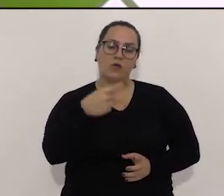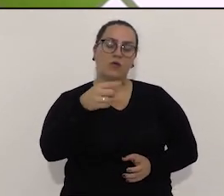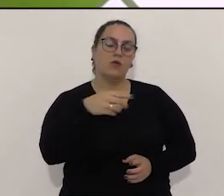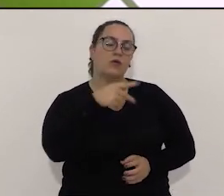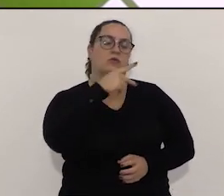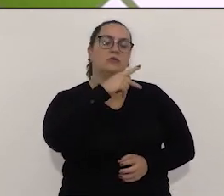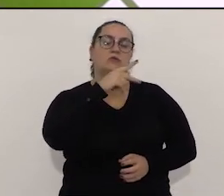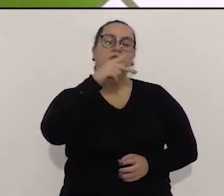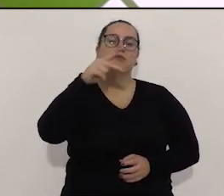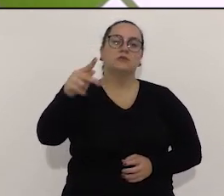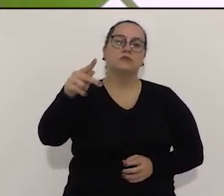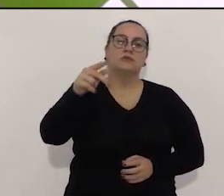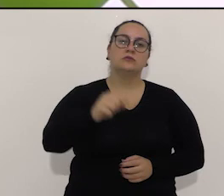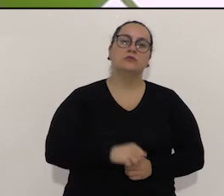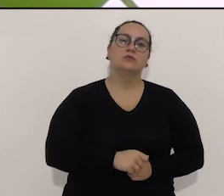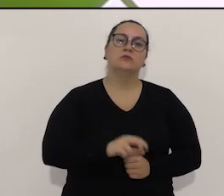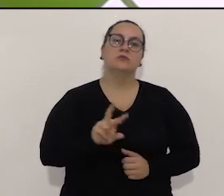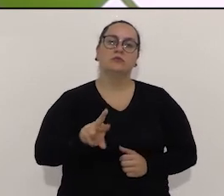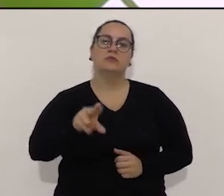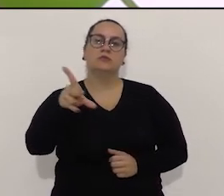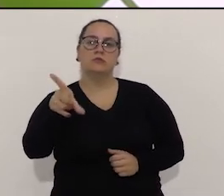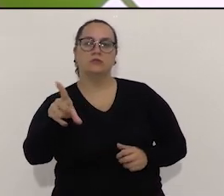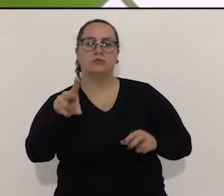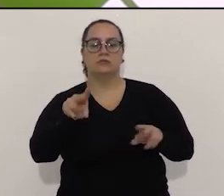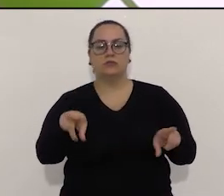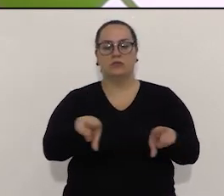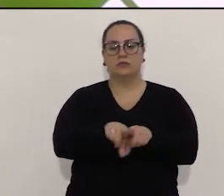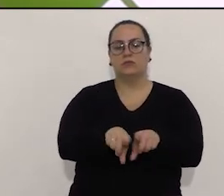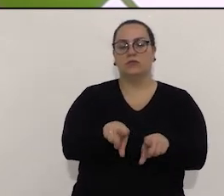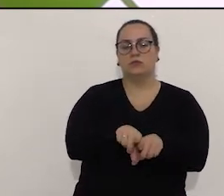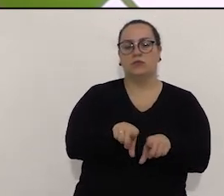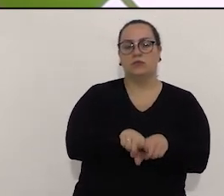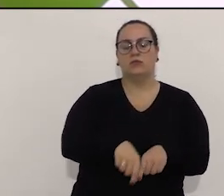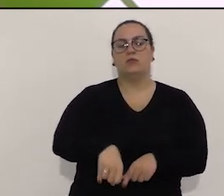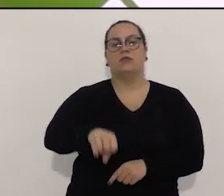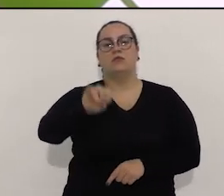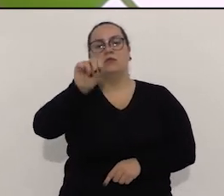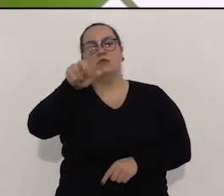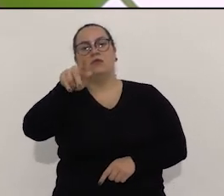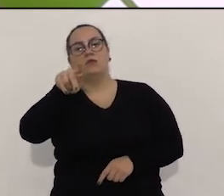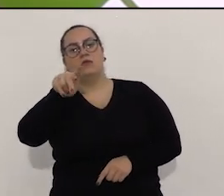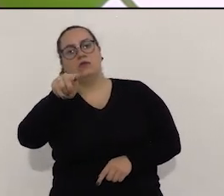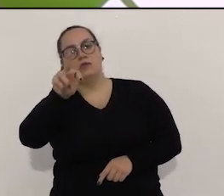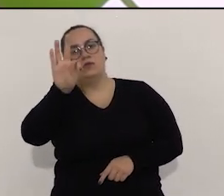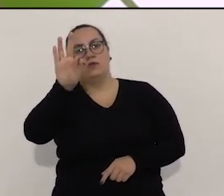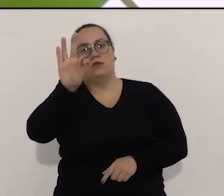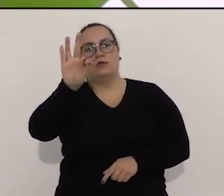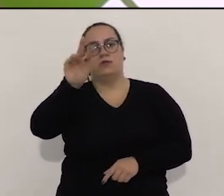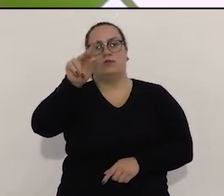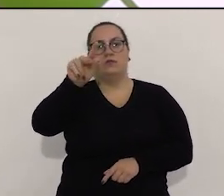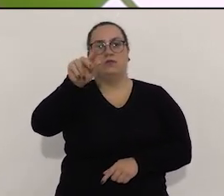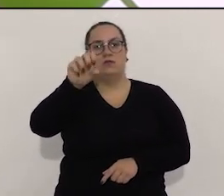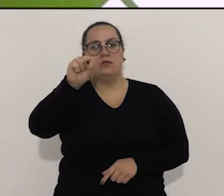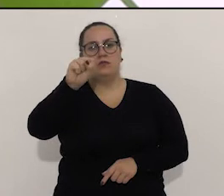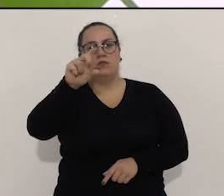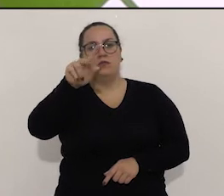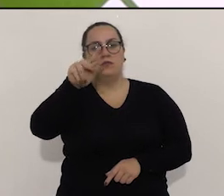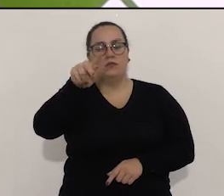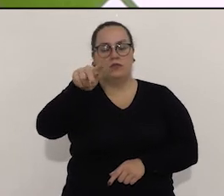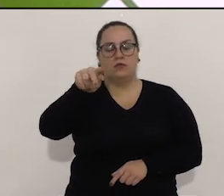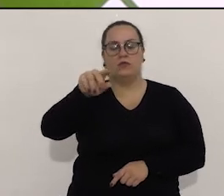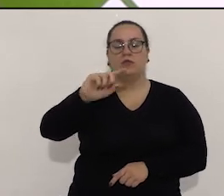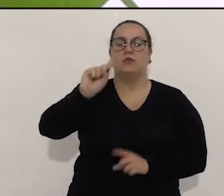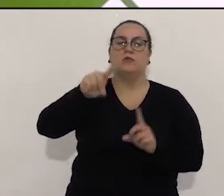deputados, pressão para poder a duplicação da 255. Se pegarmos o Instituto Federal, eu acho que só aí você tem um